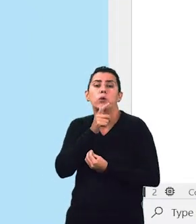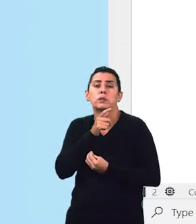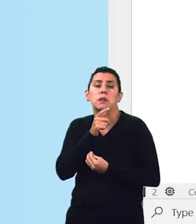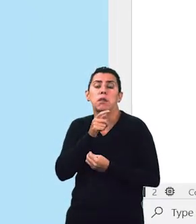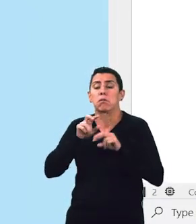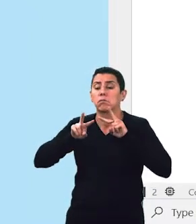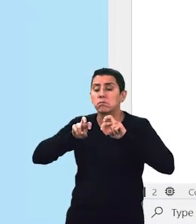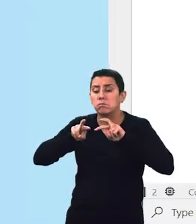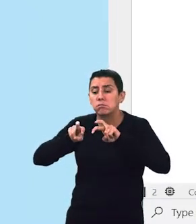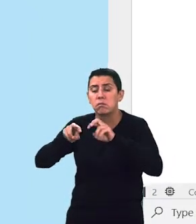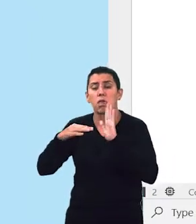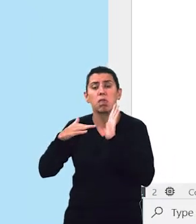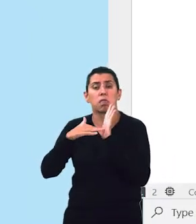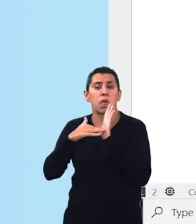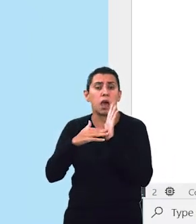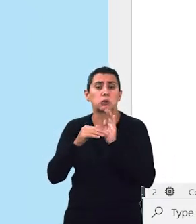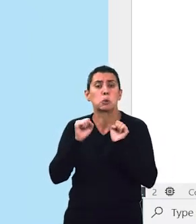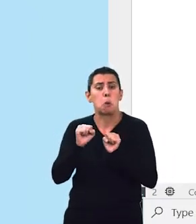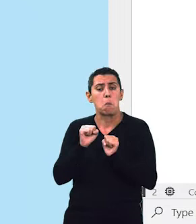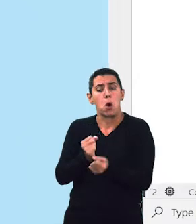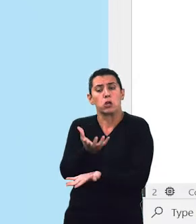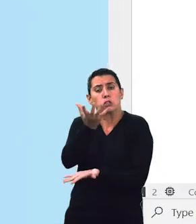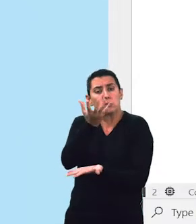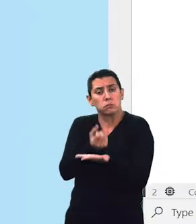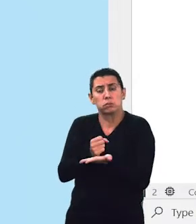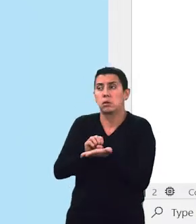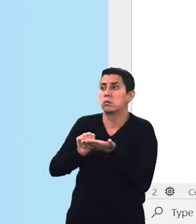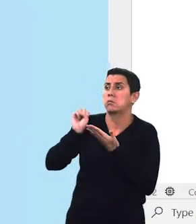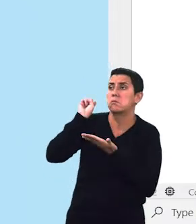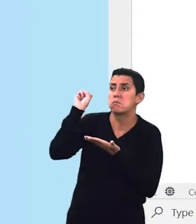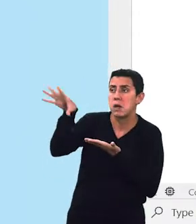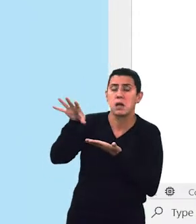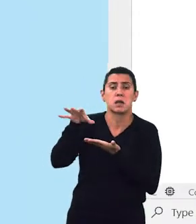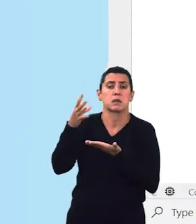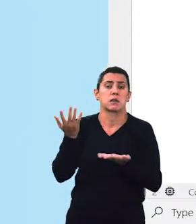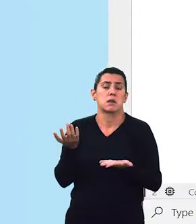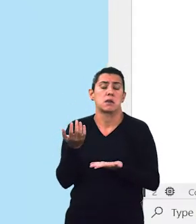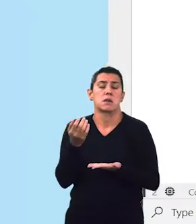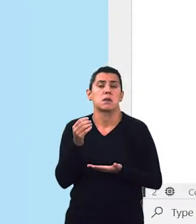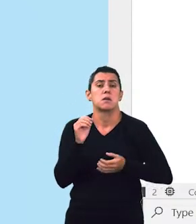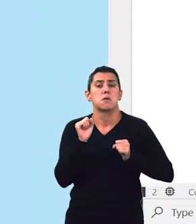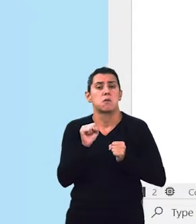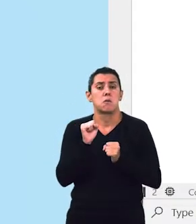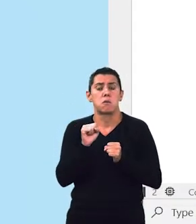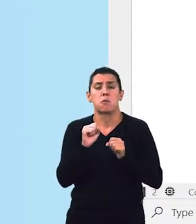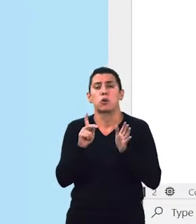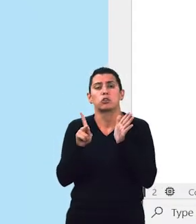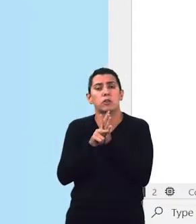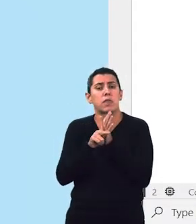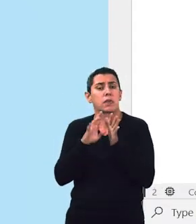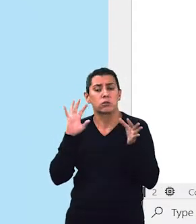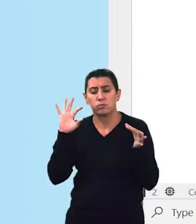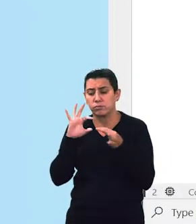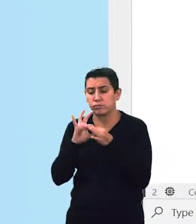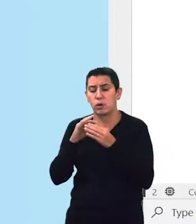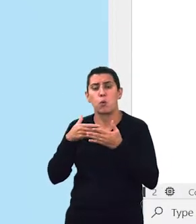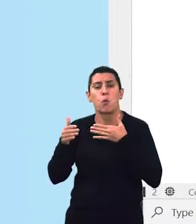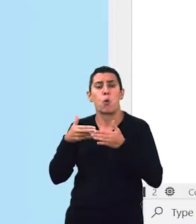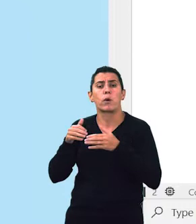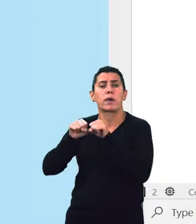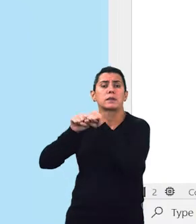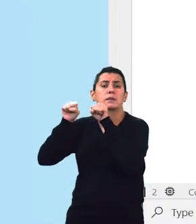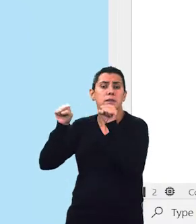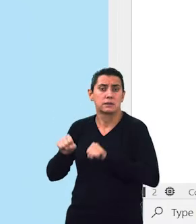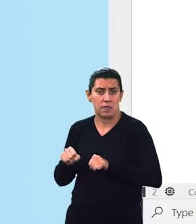Pode fazer importação de vários módulos, Python, frameworks de mercado, vocês podem acessar o